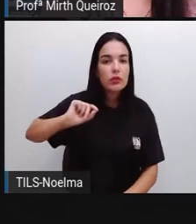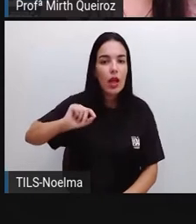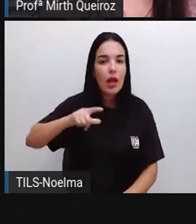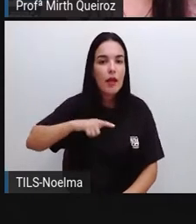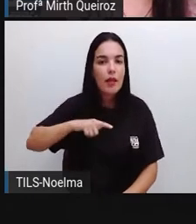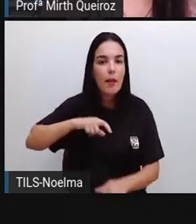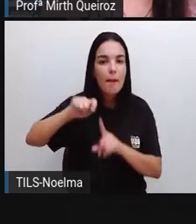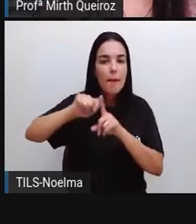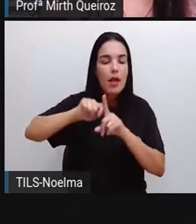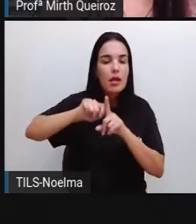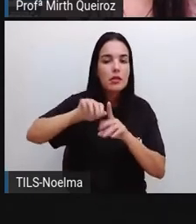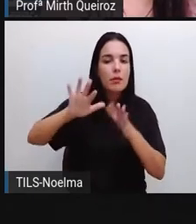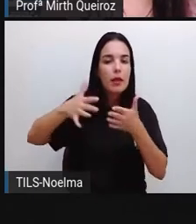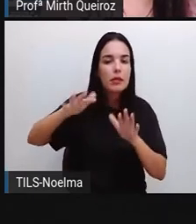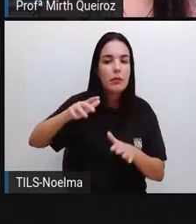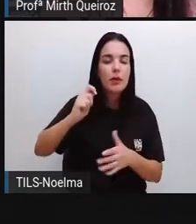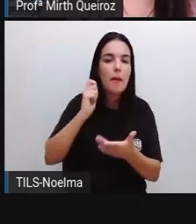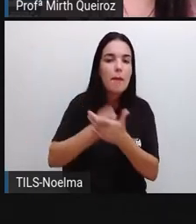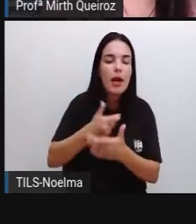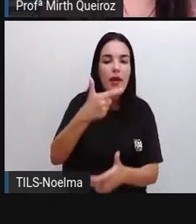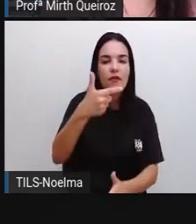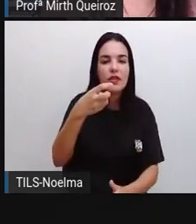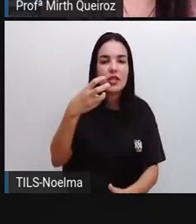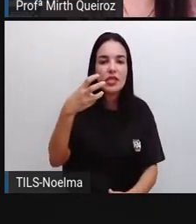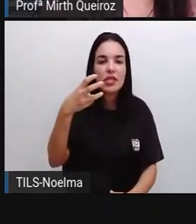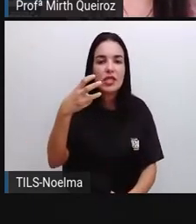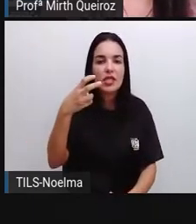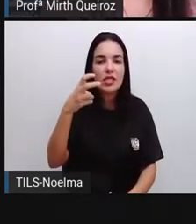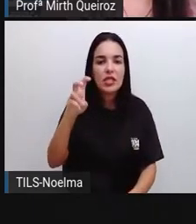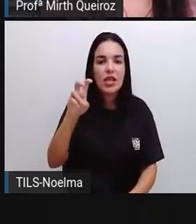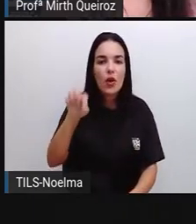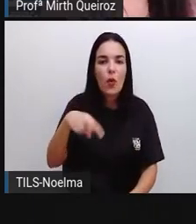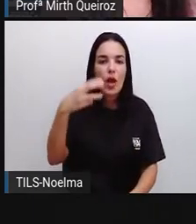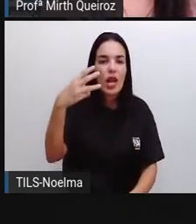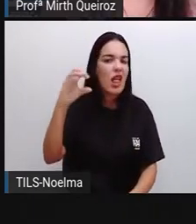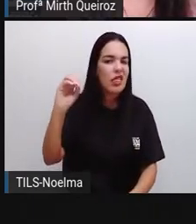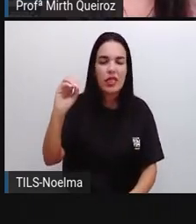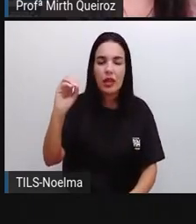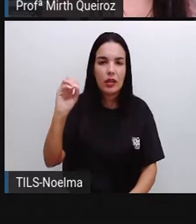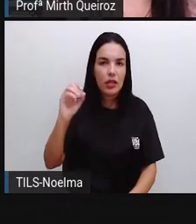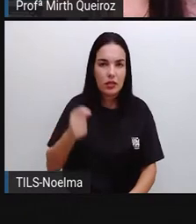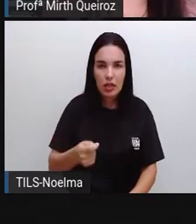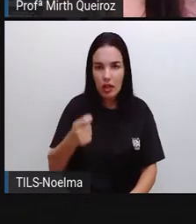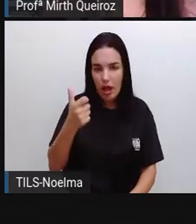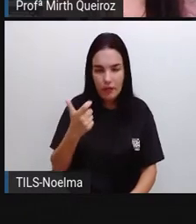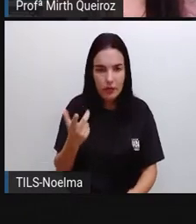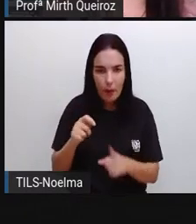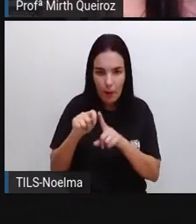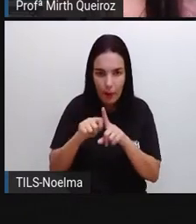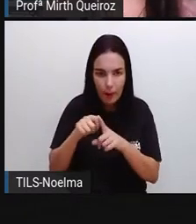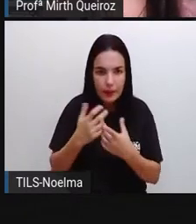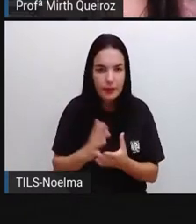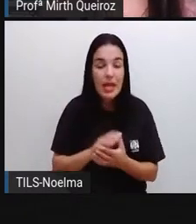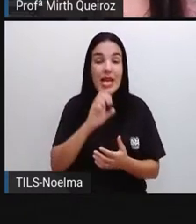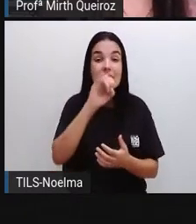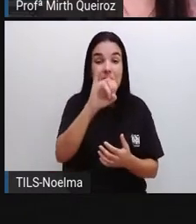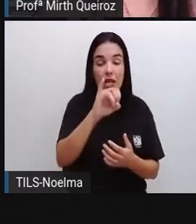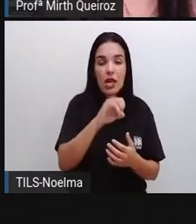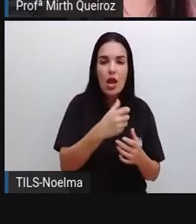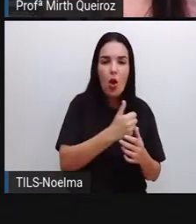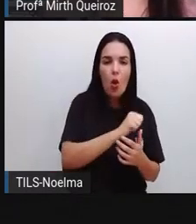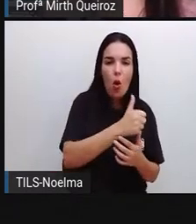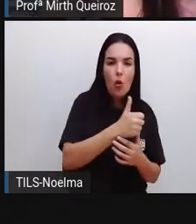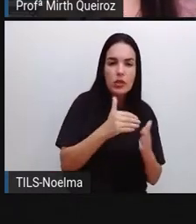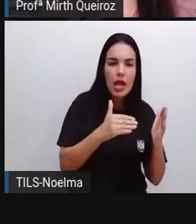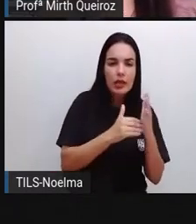por mês, se pagaria aí R$ 25,30, né? Se for de